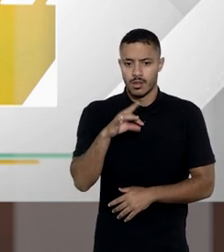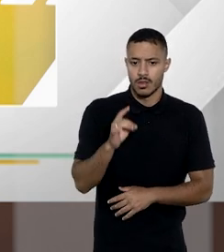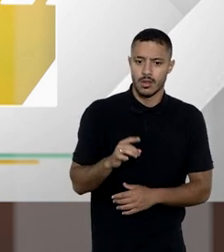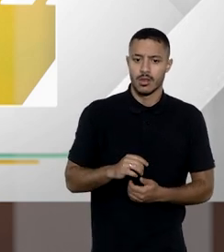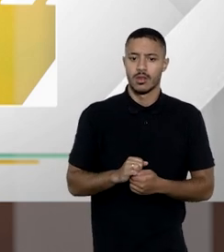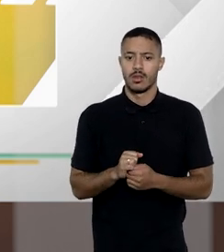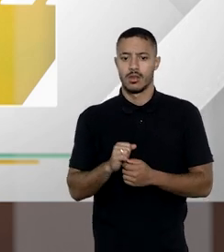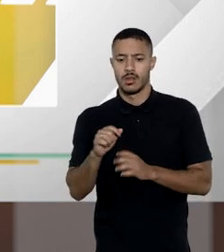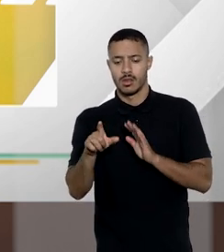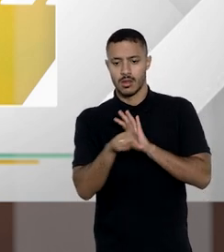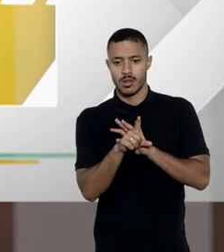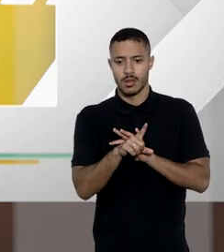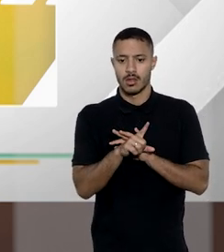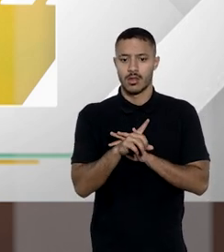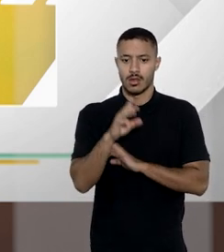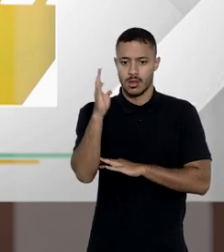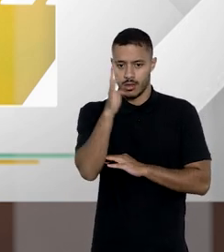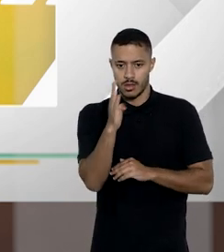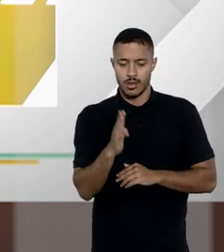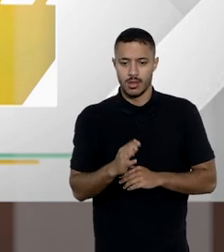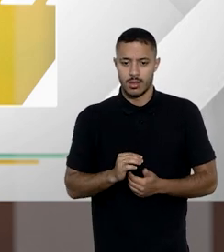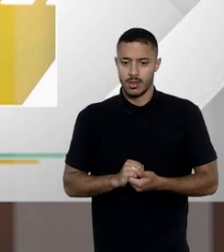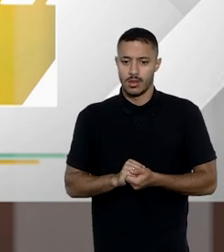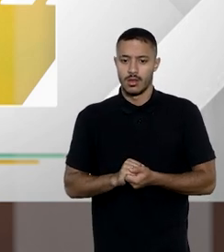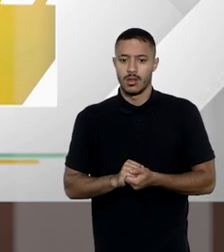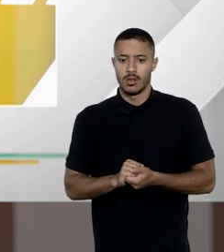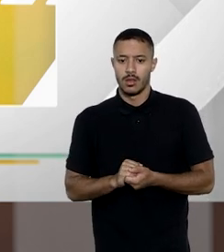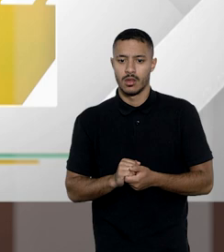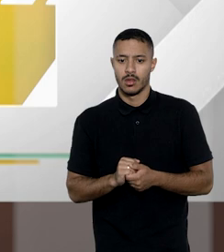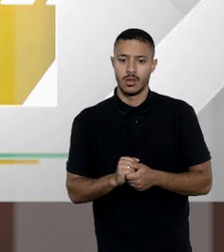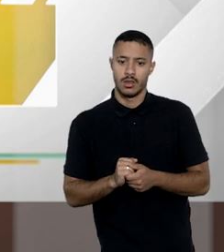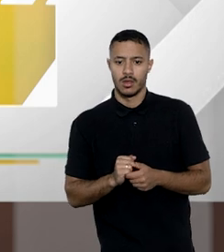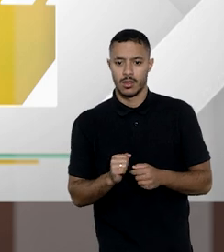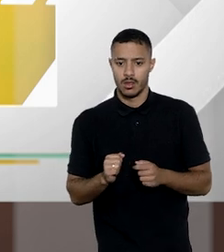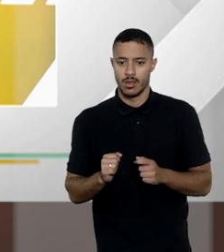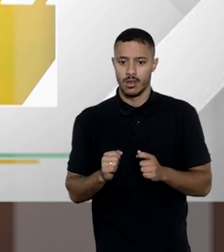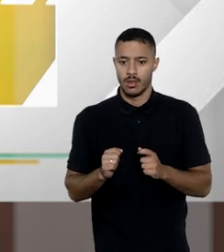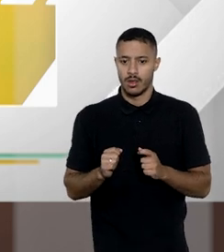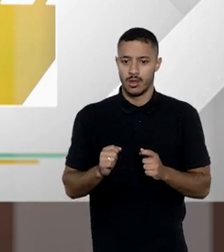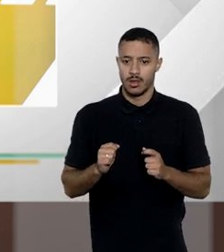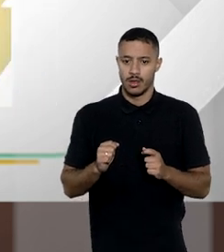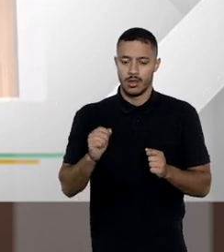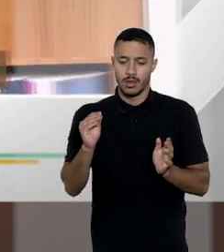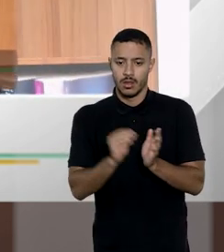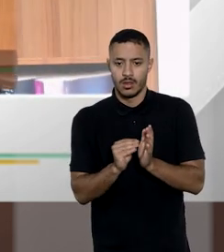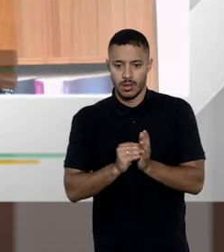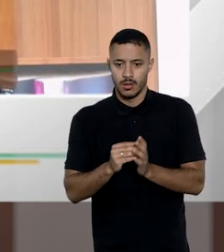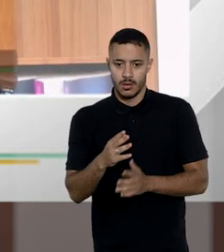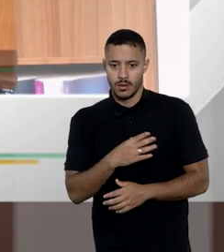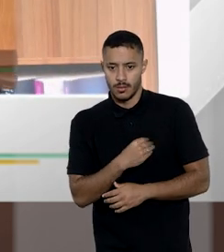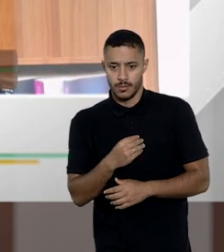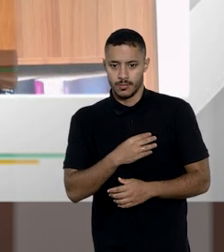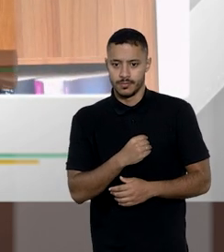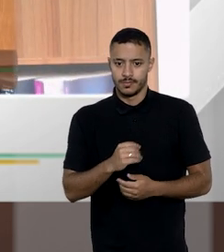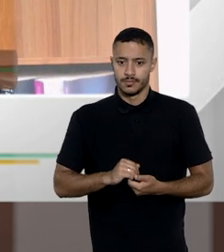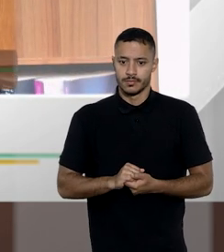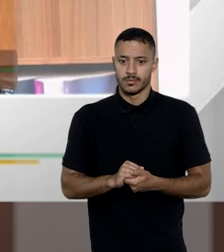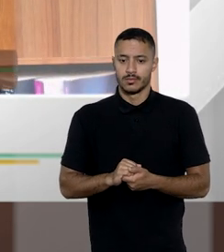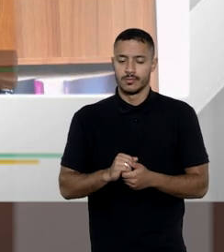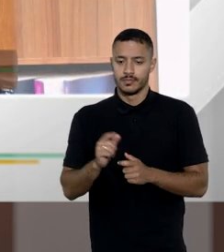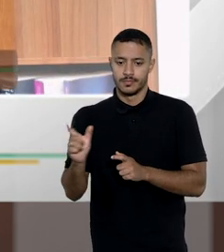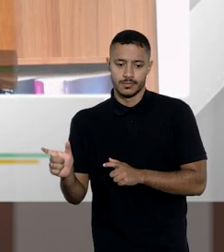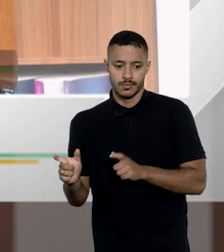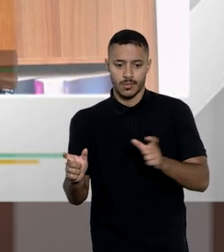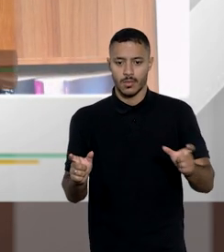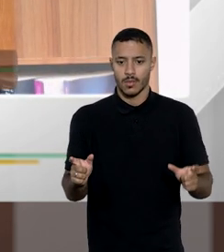escolha do legislador brasileiro que independentemente do regime estabelecido na falta de descendentes ou ascendentes